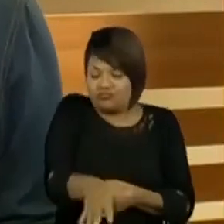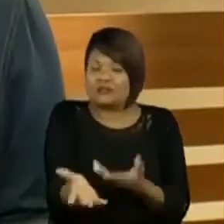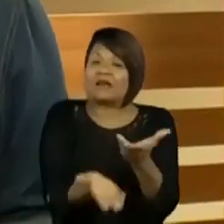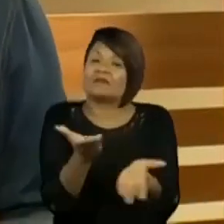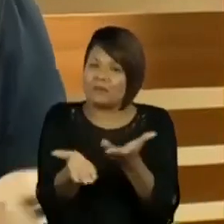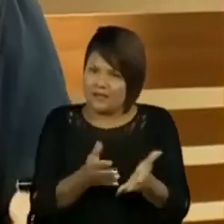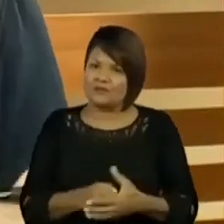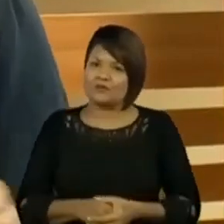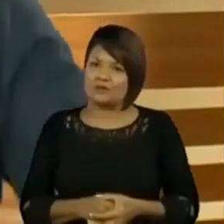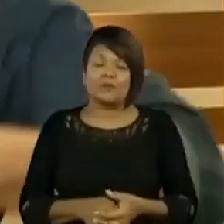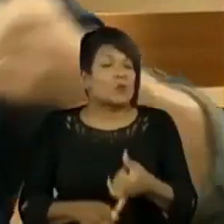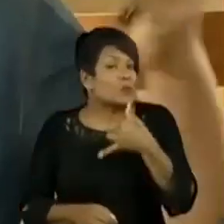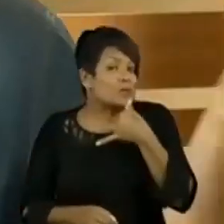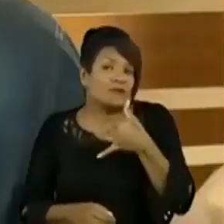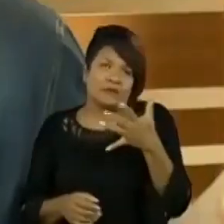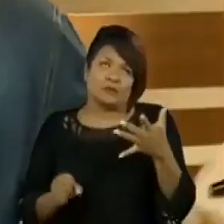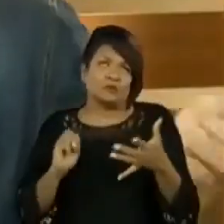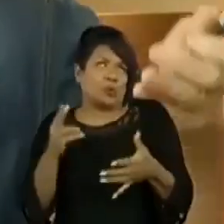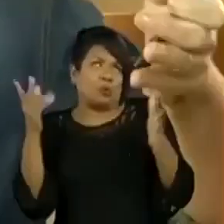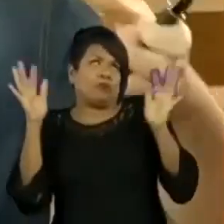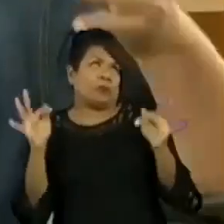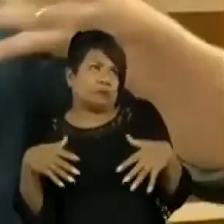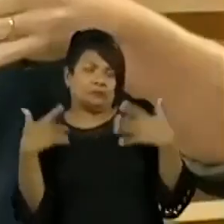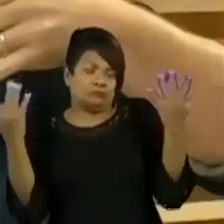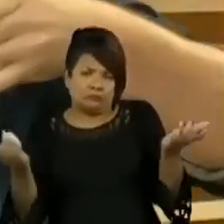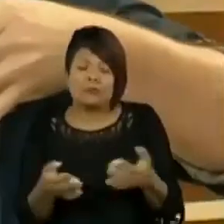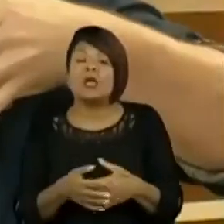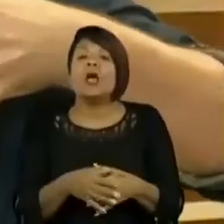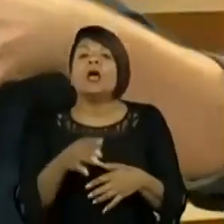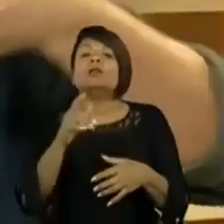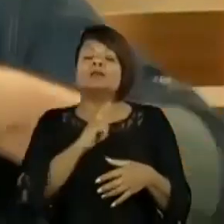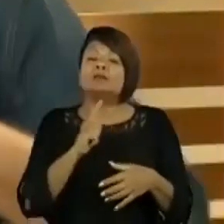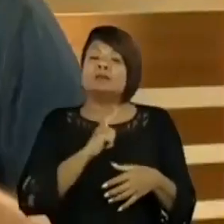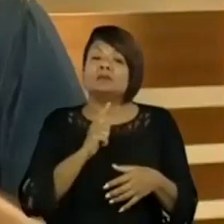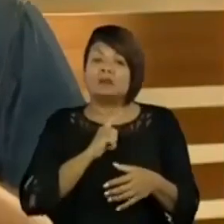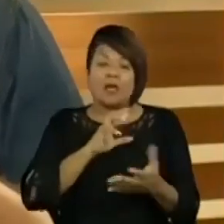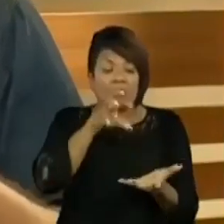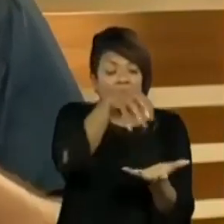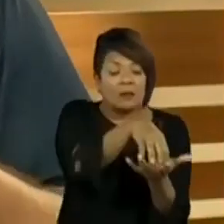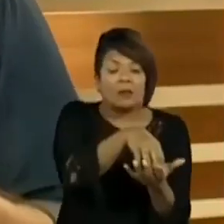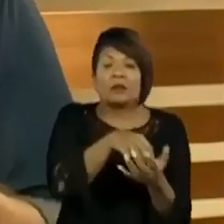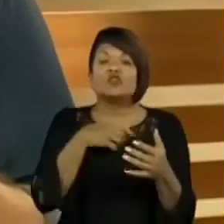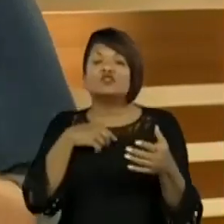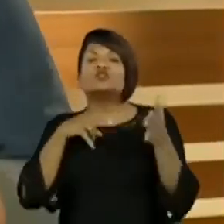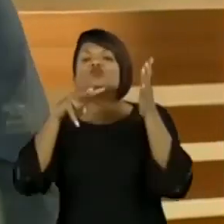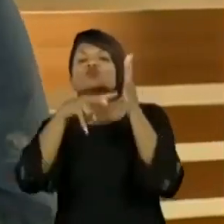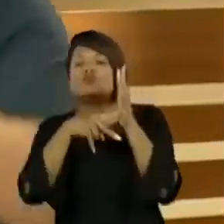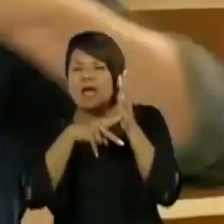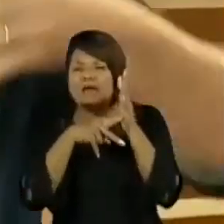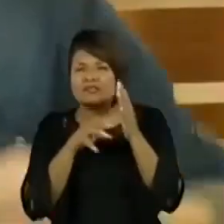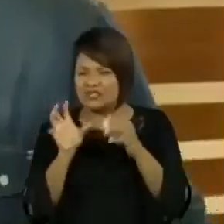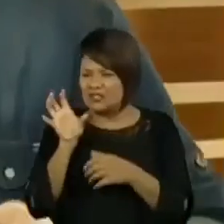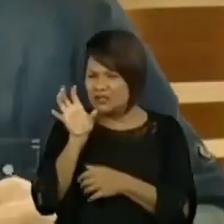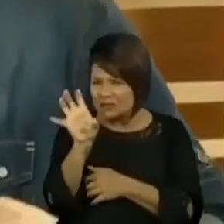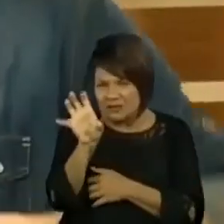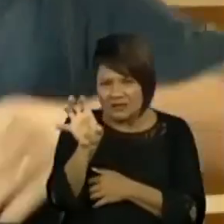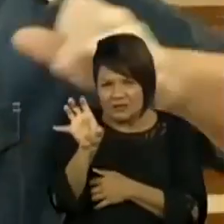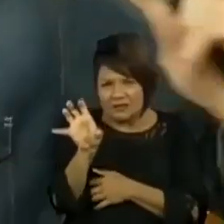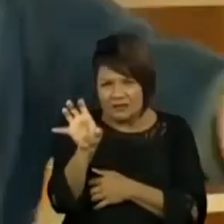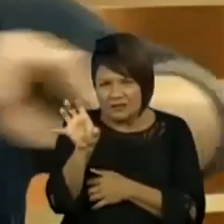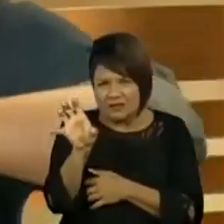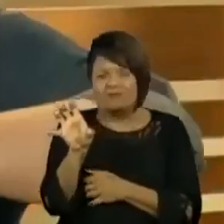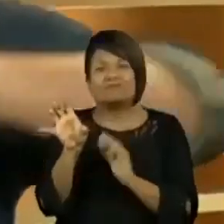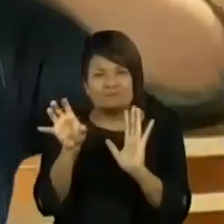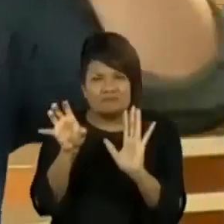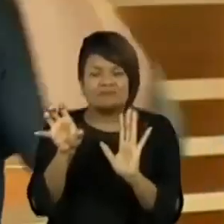que infelizmente, ou felizmente, a grande concentração econômica está na região sudeste. Então, muitas pessoas vieram para cá,